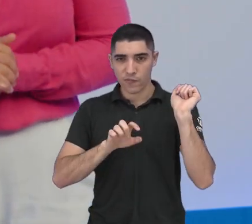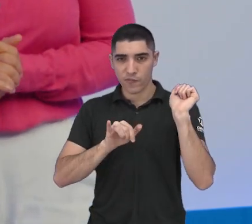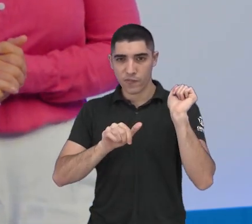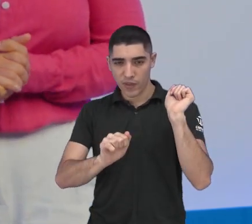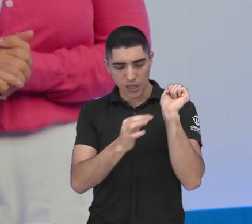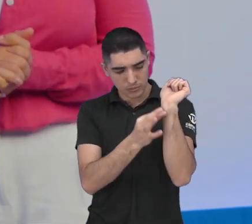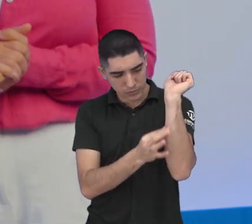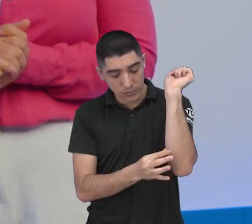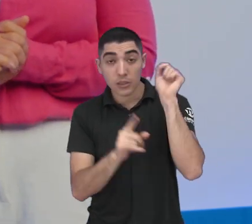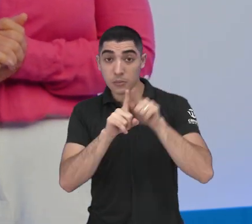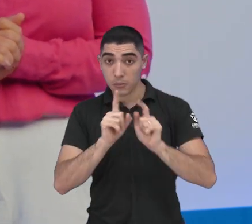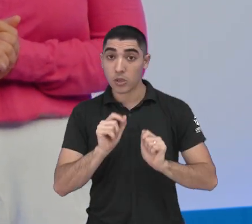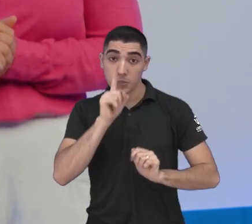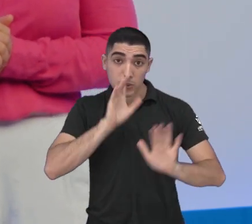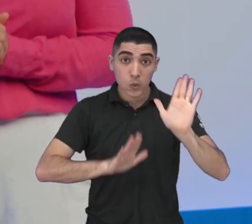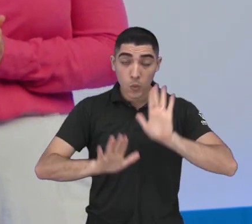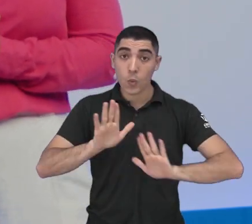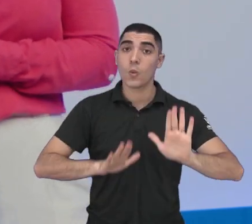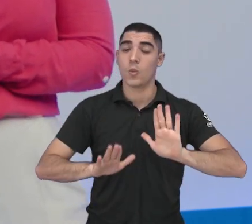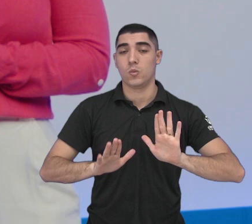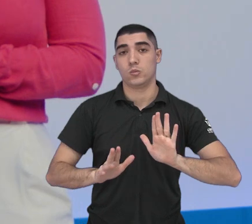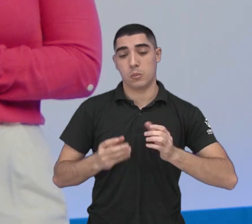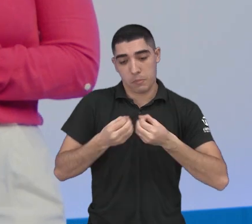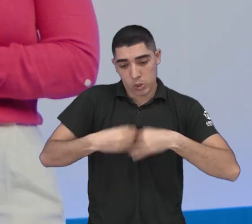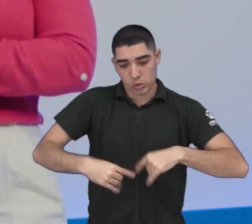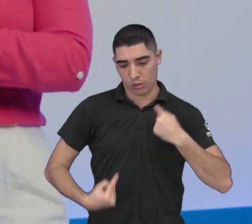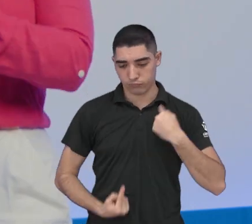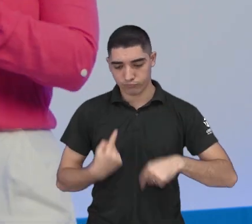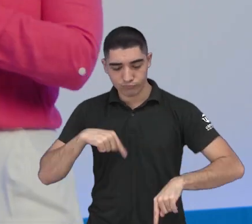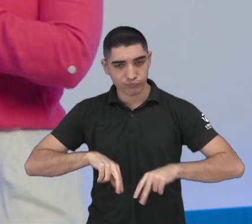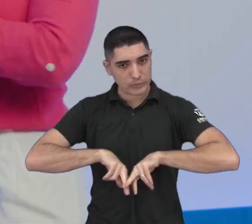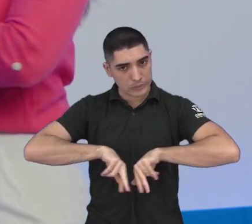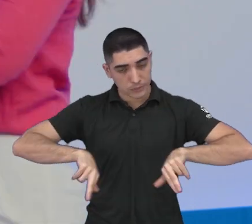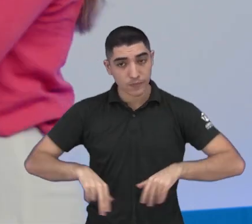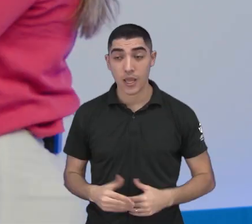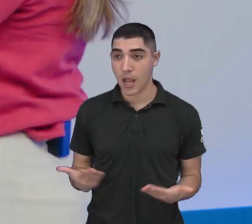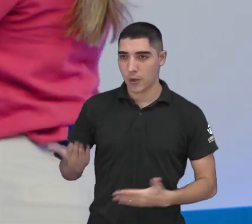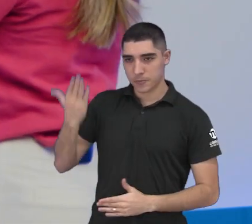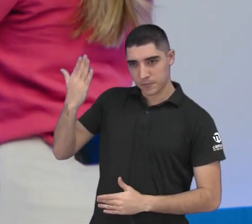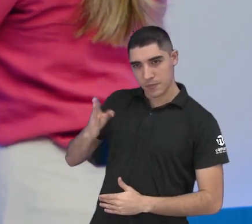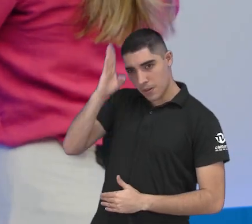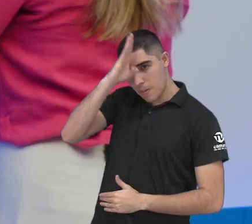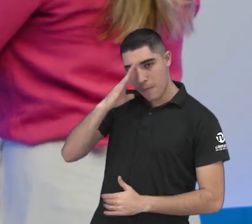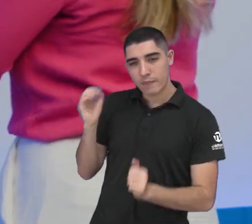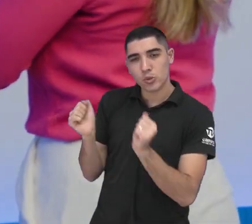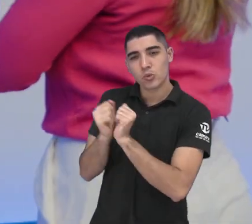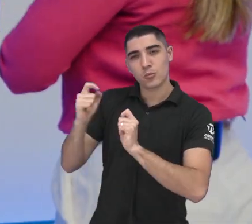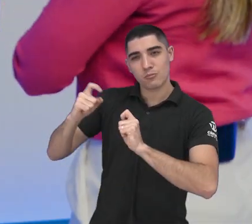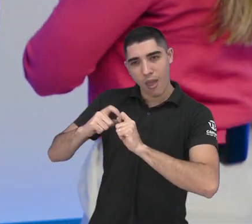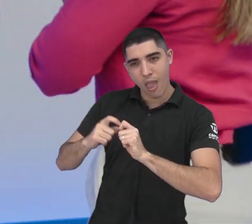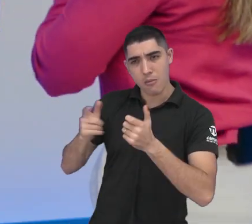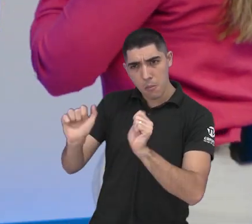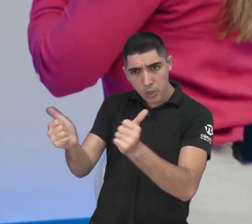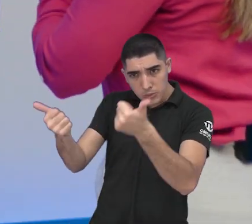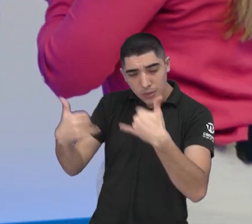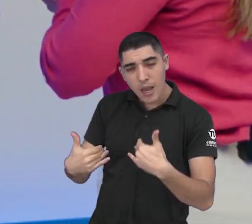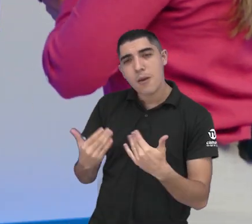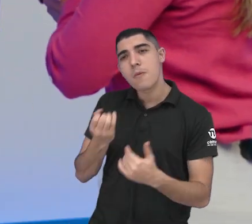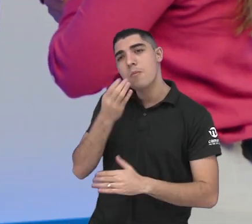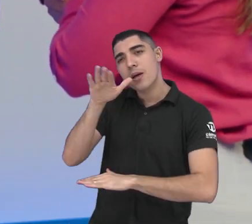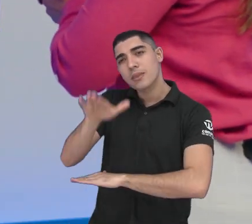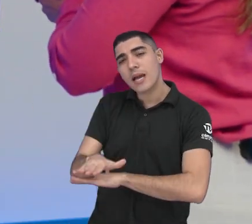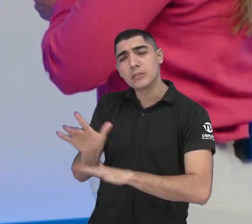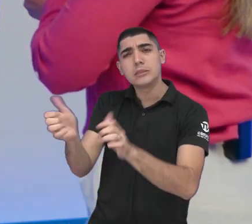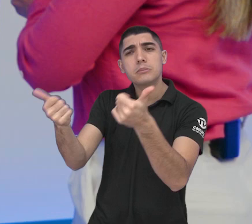prejudicar a circulação. A gente chama agora o repórter Marvin Pinho, que está com um especialista no assunto. Tudo bem, Marvin?